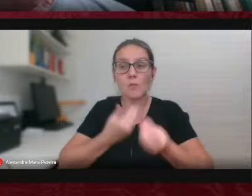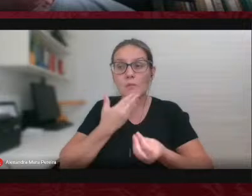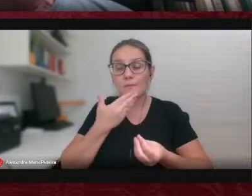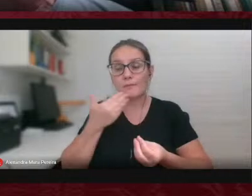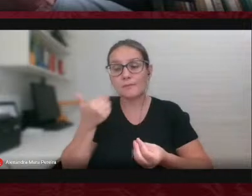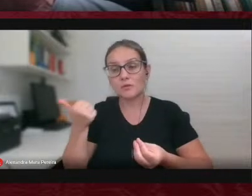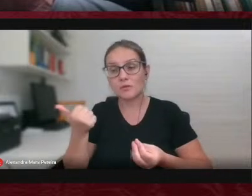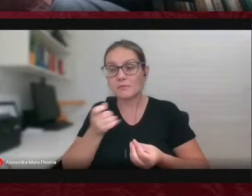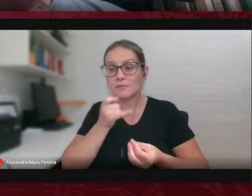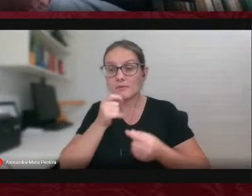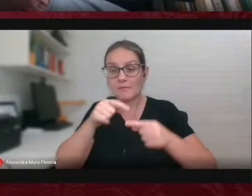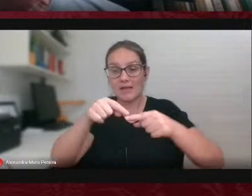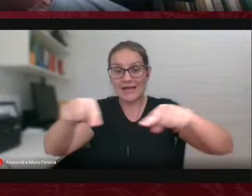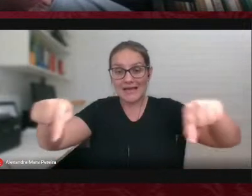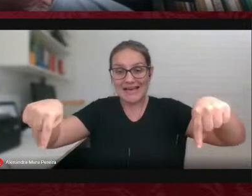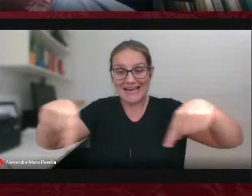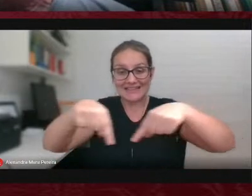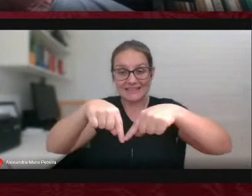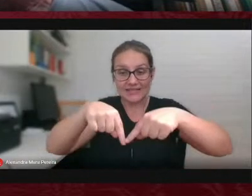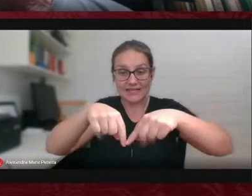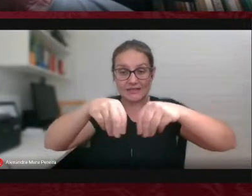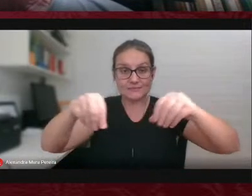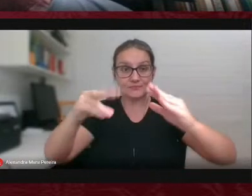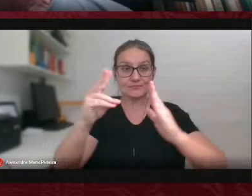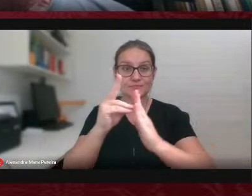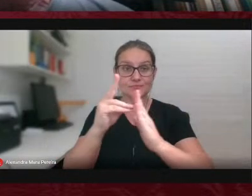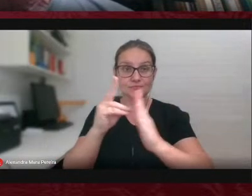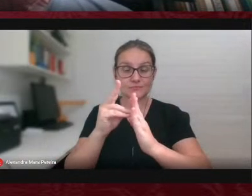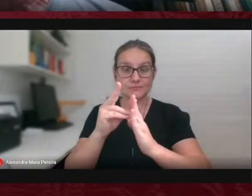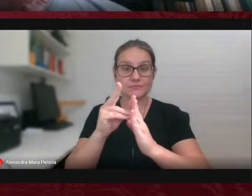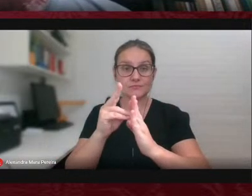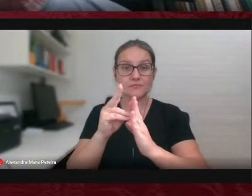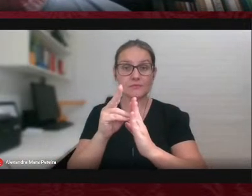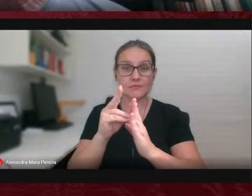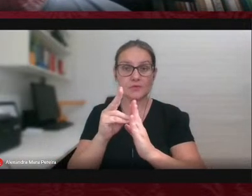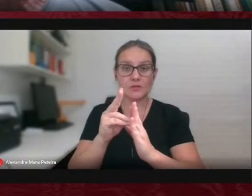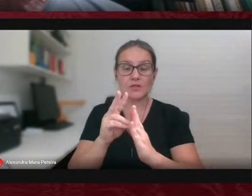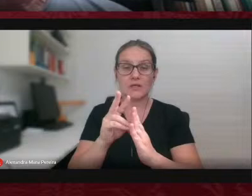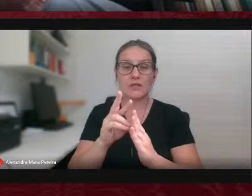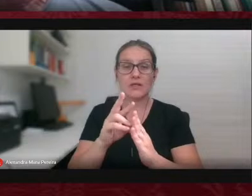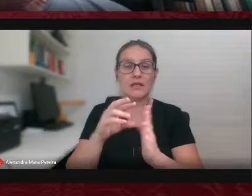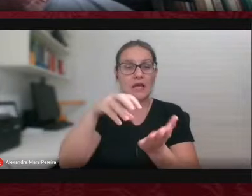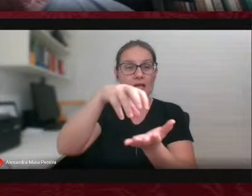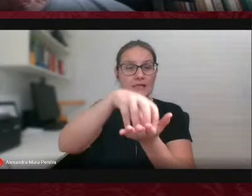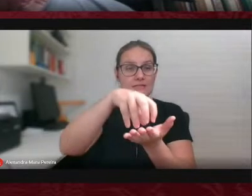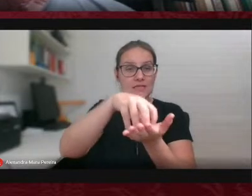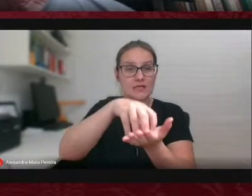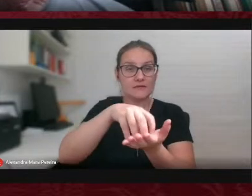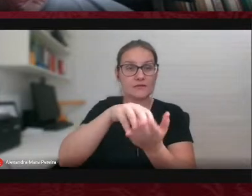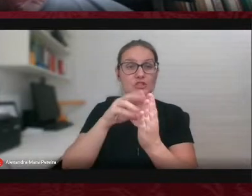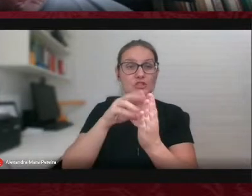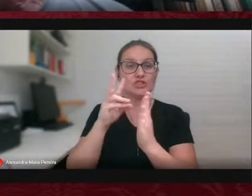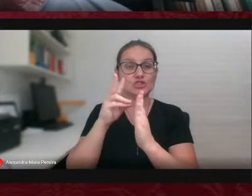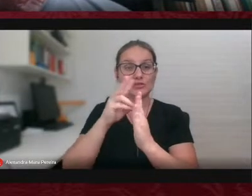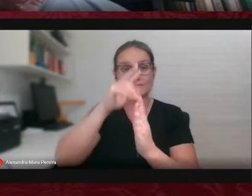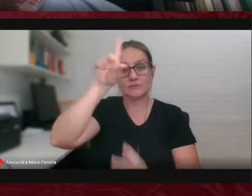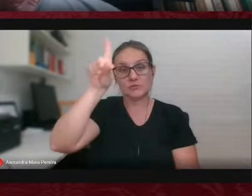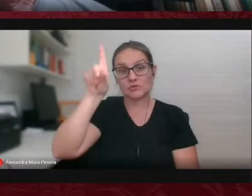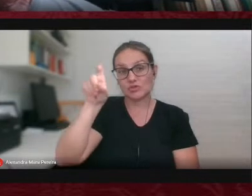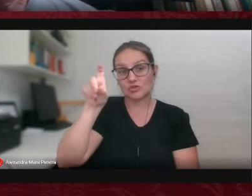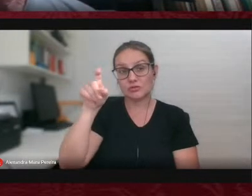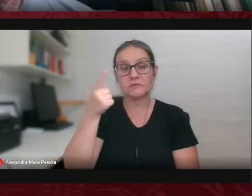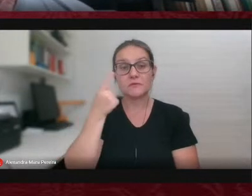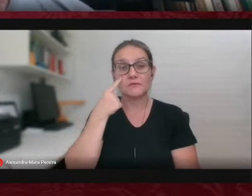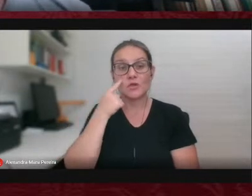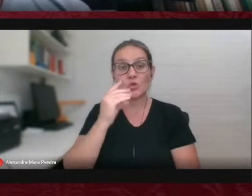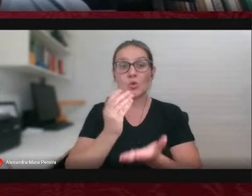das terras indígenas borórias de Agapiru, na RID, Reserva Indígena de Dourados, inclusive com um orçamento,